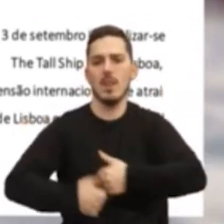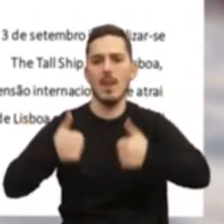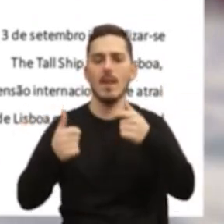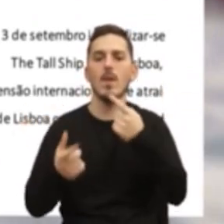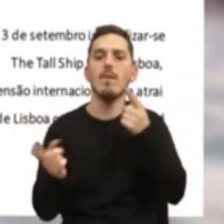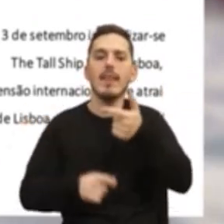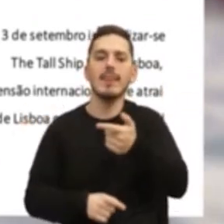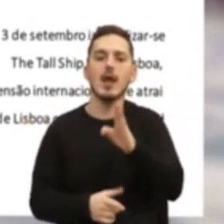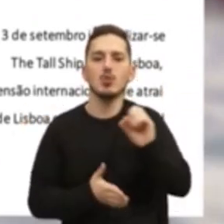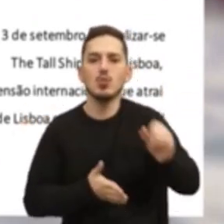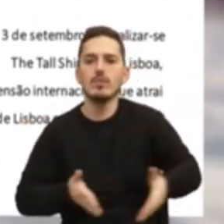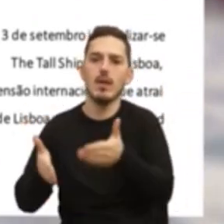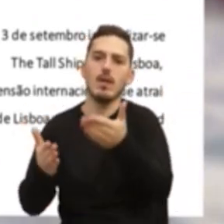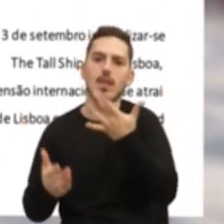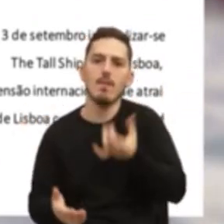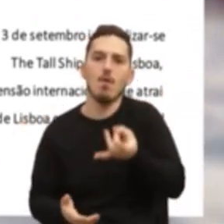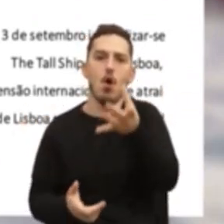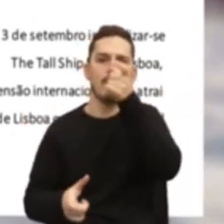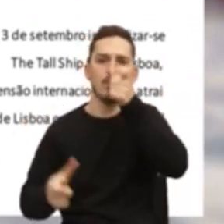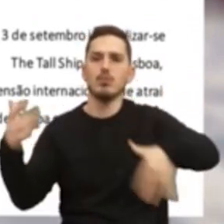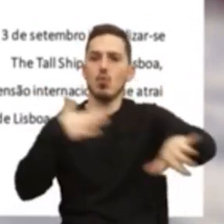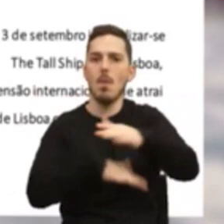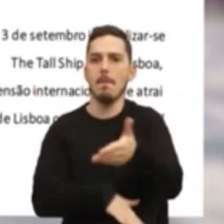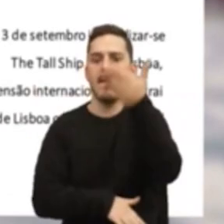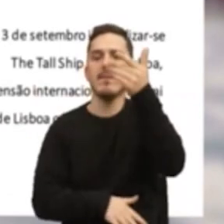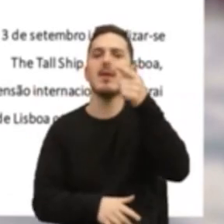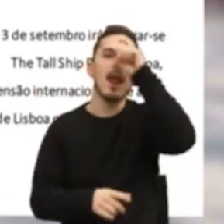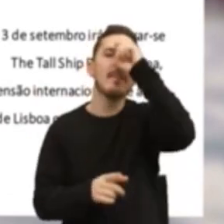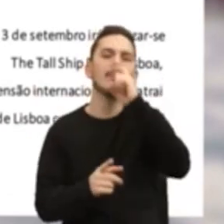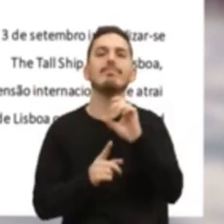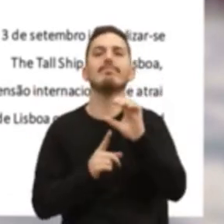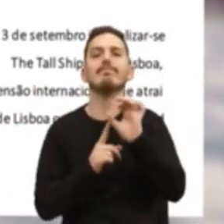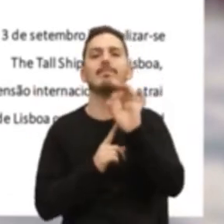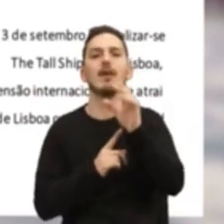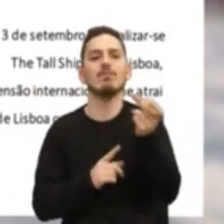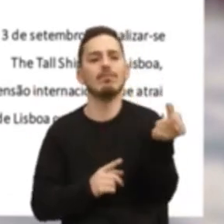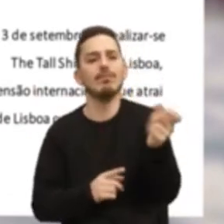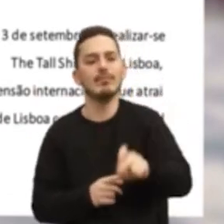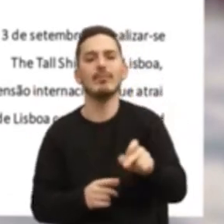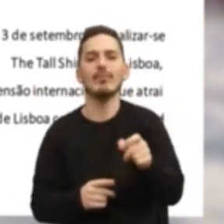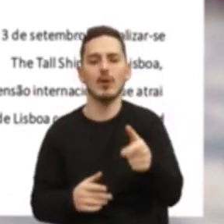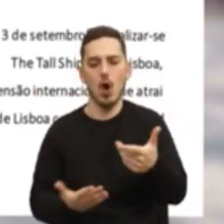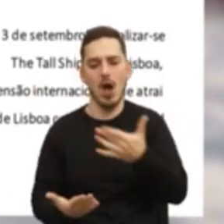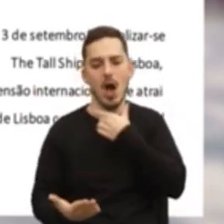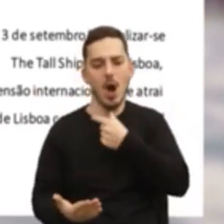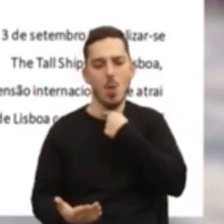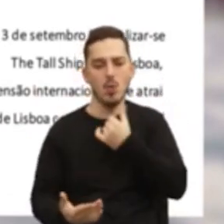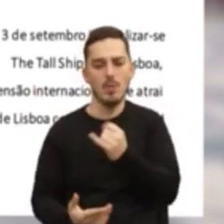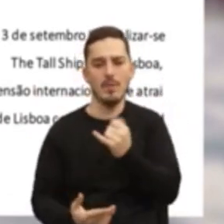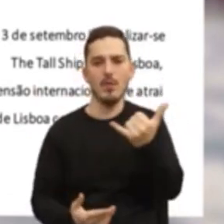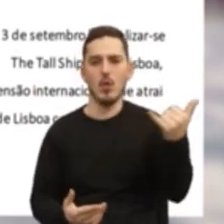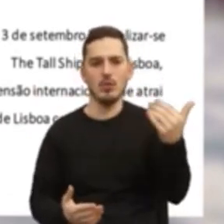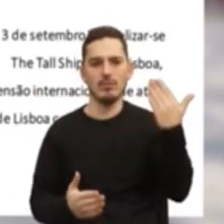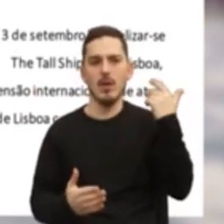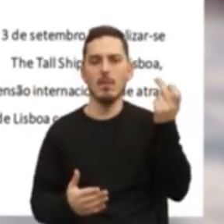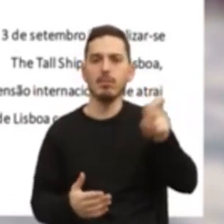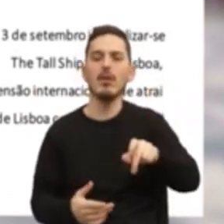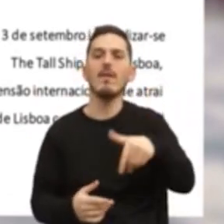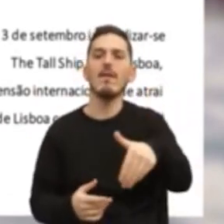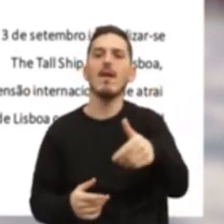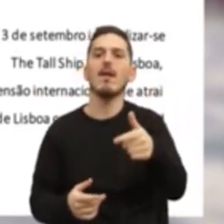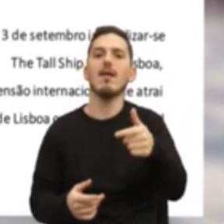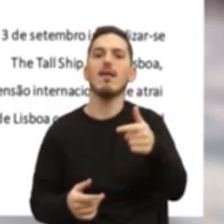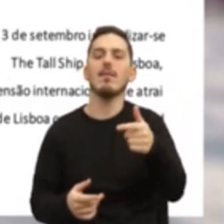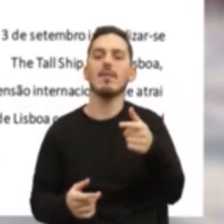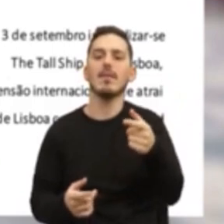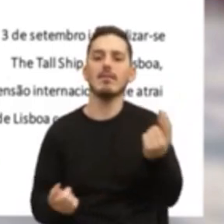esta parte do Tejo aos lisboetas. E lembramos uma ocasião agora, durante agosto de 2023, em que se irá realizar